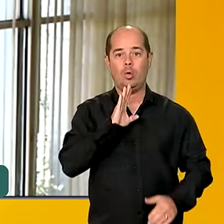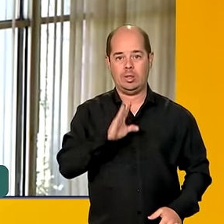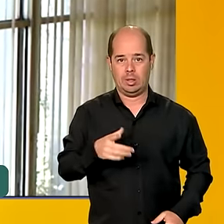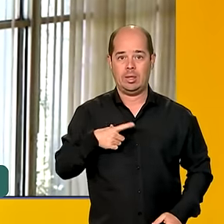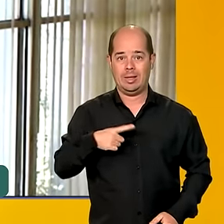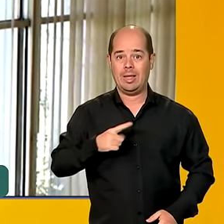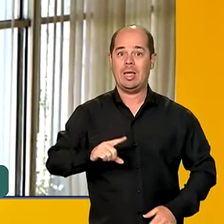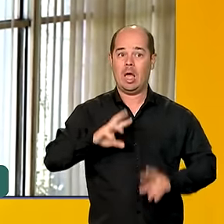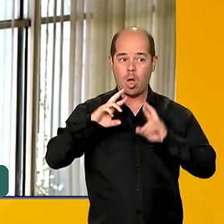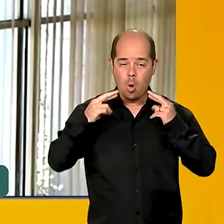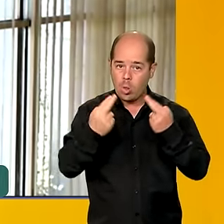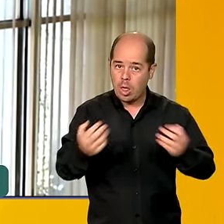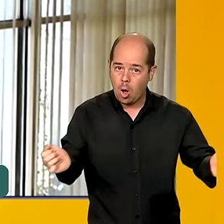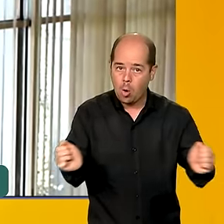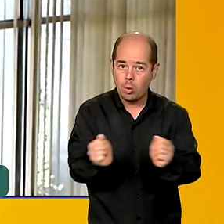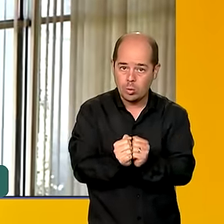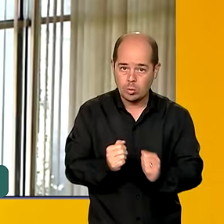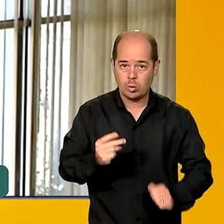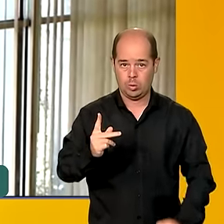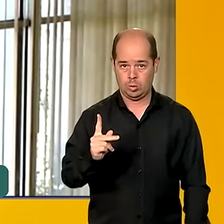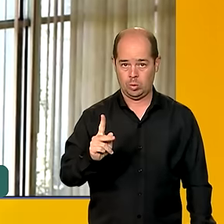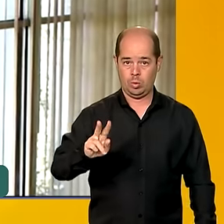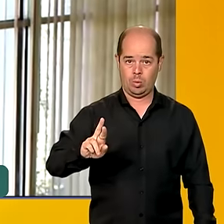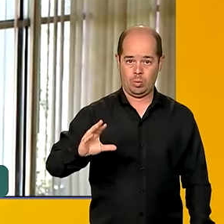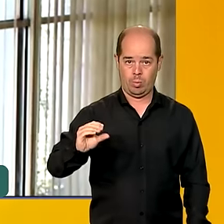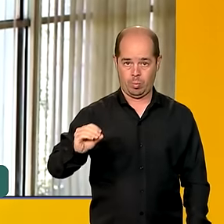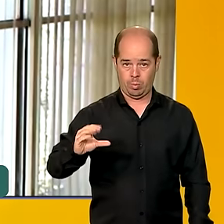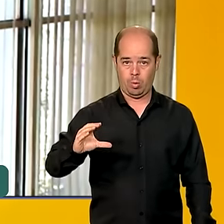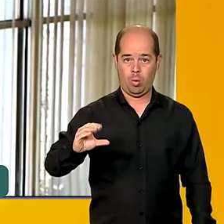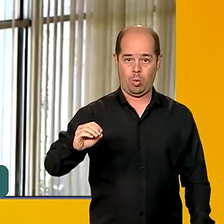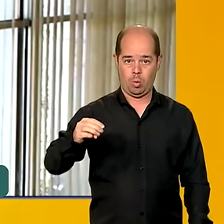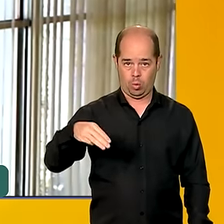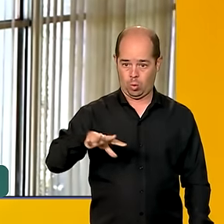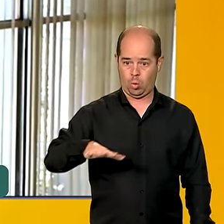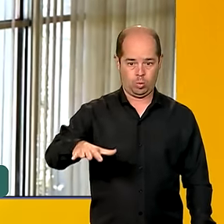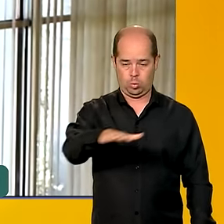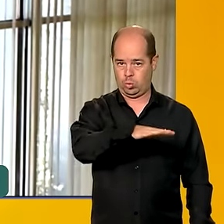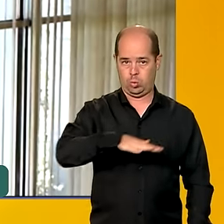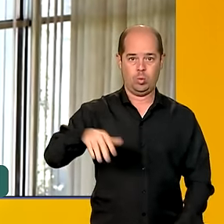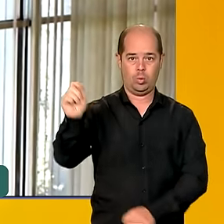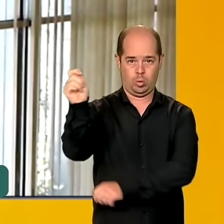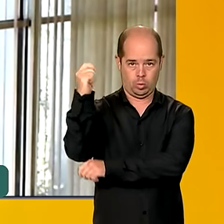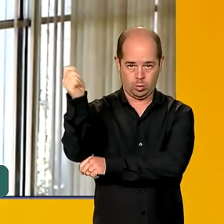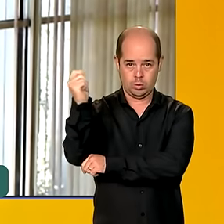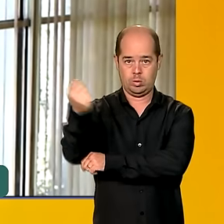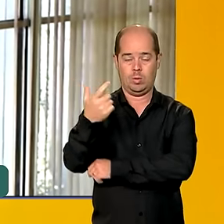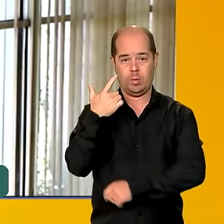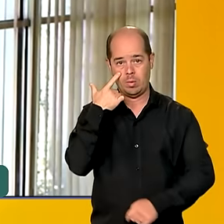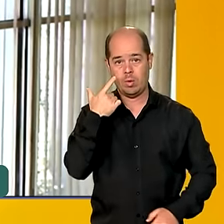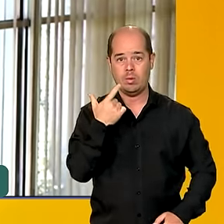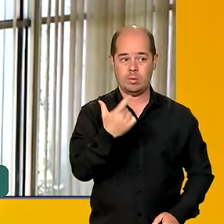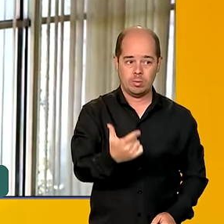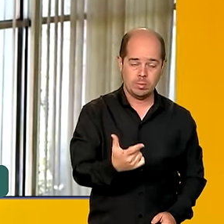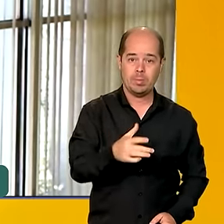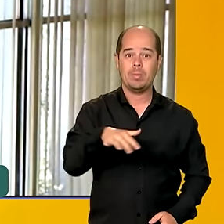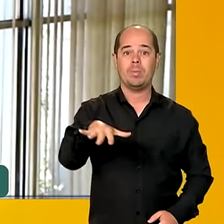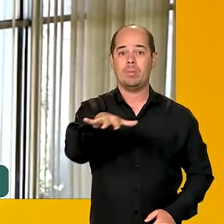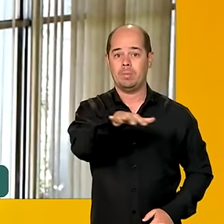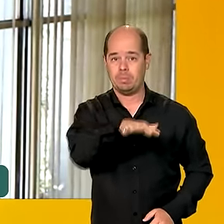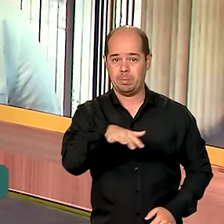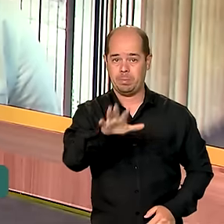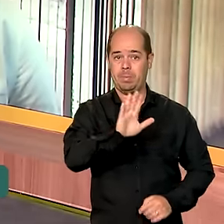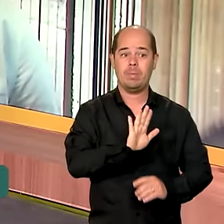virtual com os PROCONs gaúchos para que a gente possa levantar um diagnóstico das necessidades dos consumidores do Rio Grande do Sul.